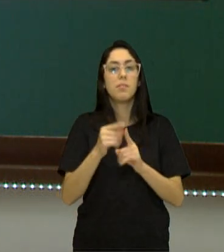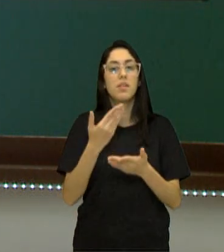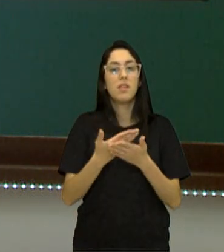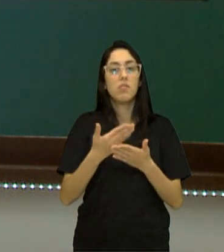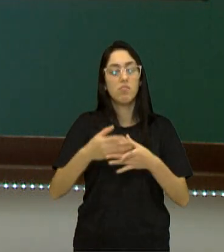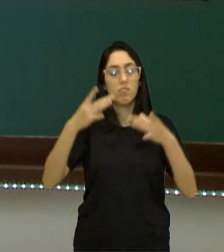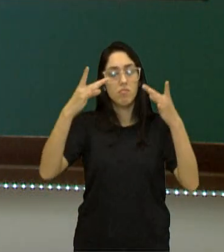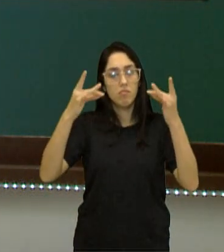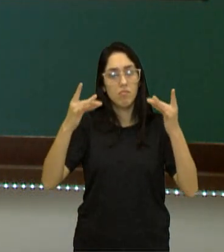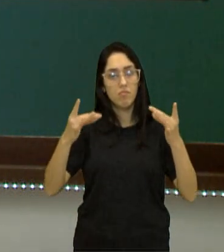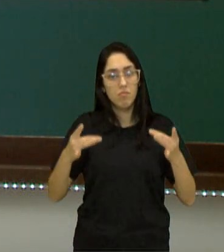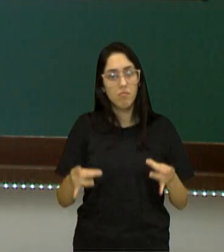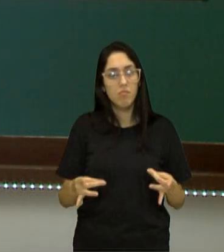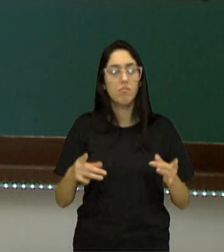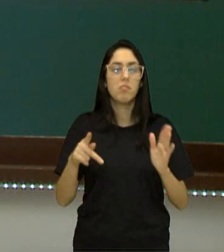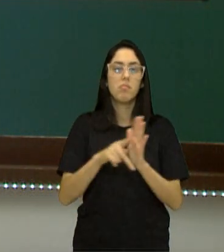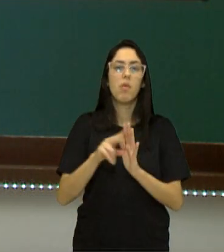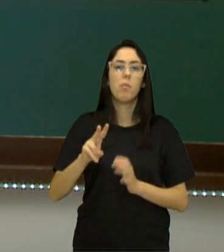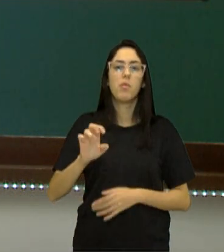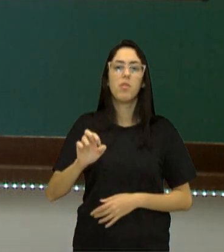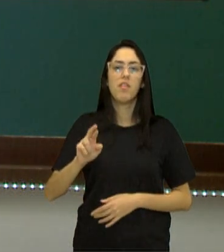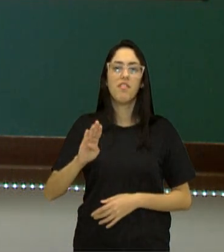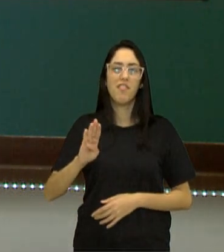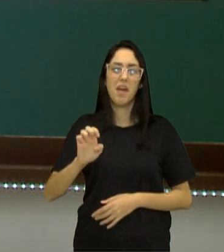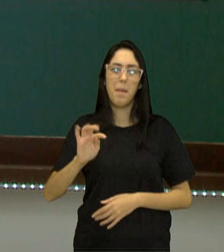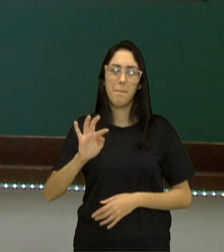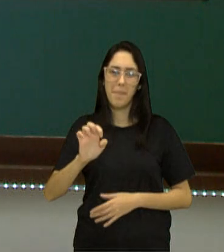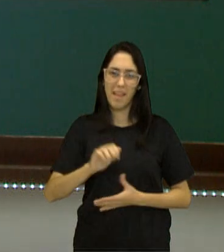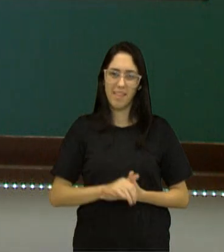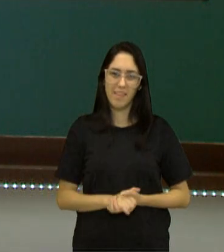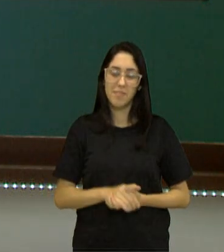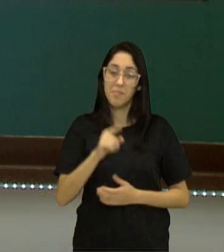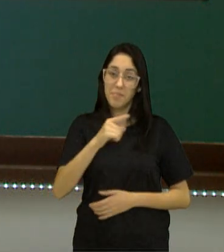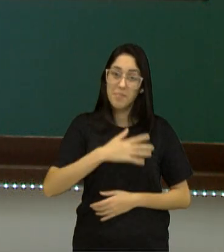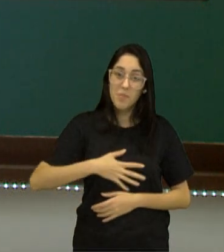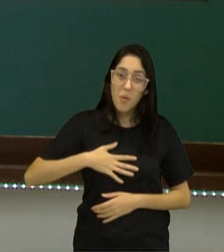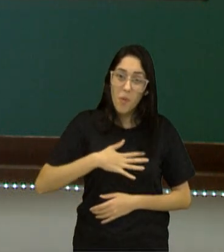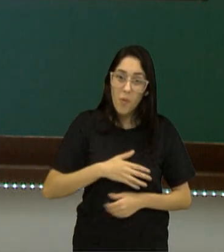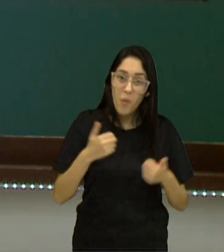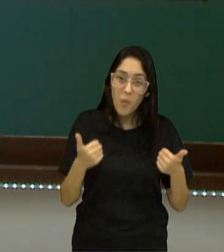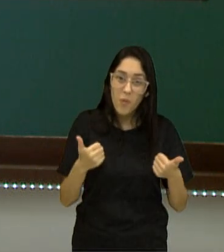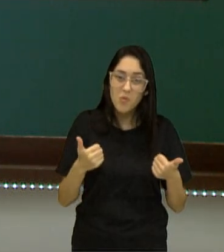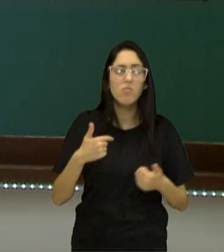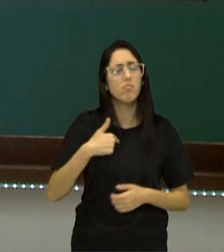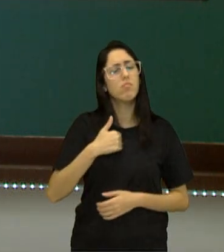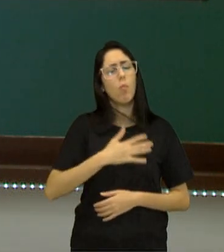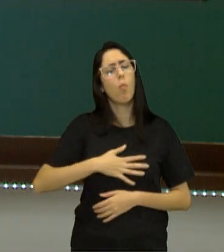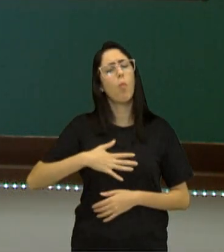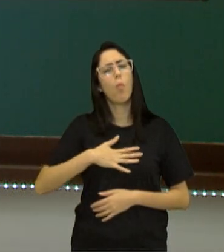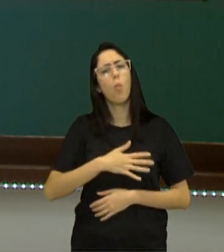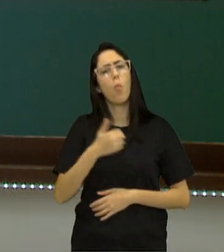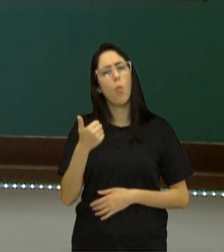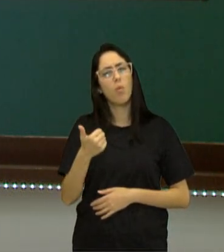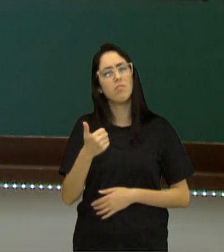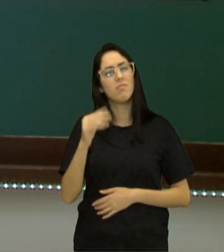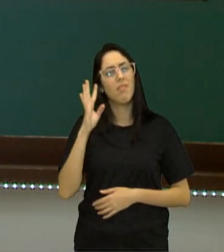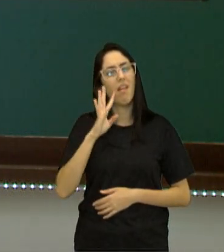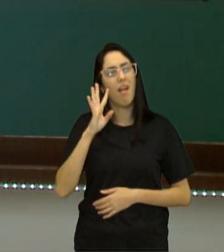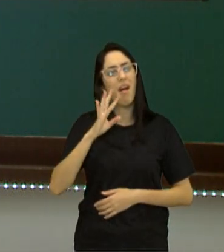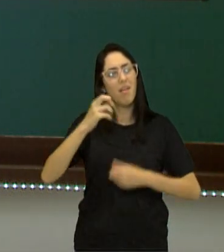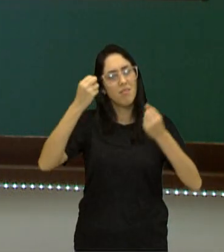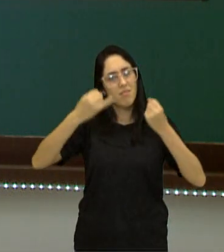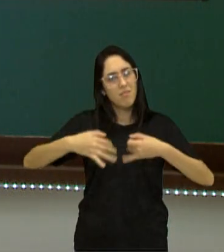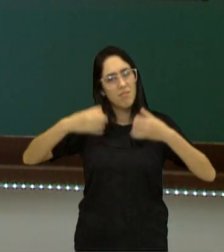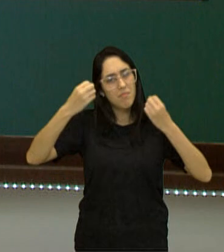constitutivas de um verbete. Você gostou? Eu gostei. É legal falar sobre